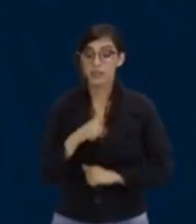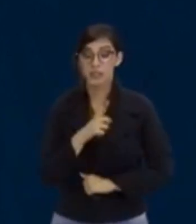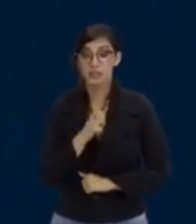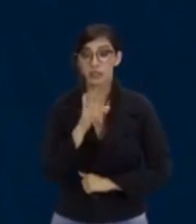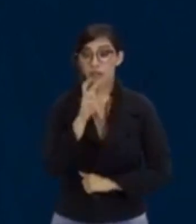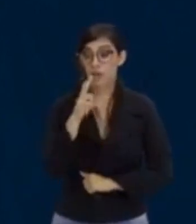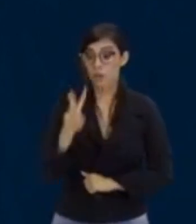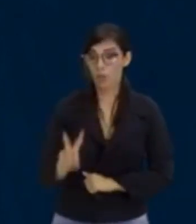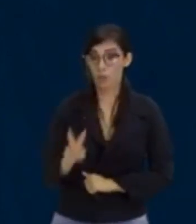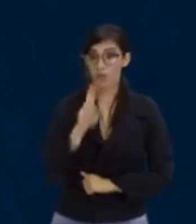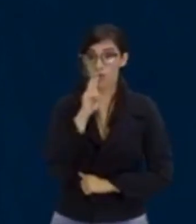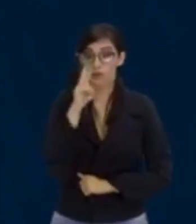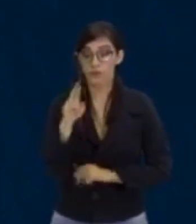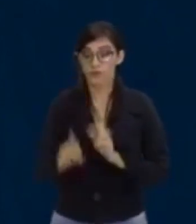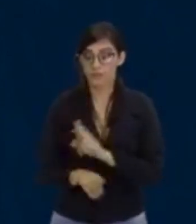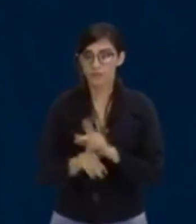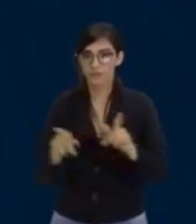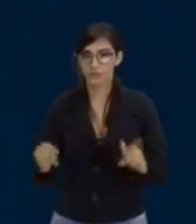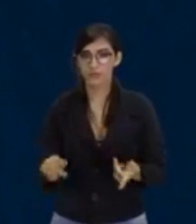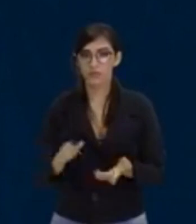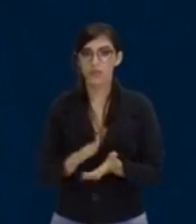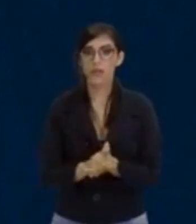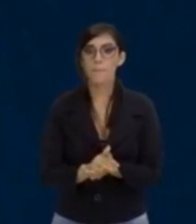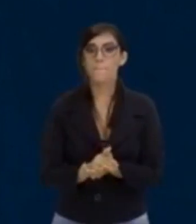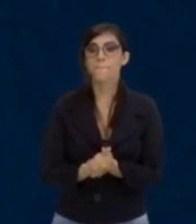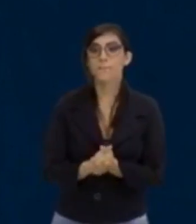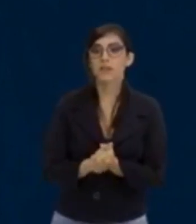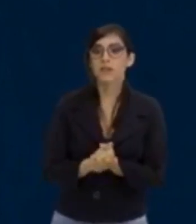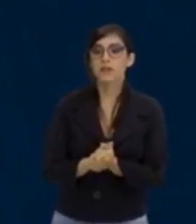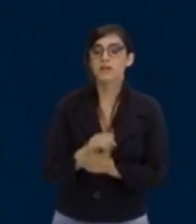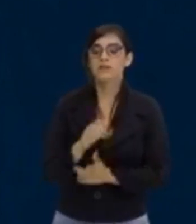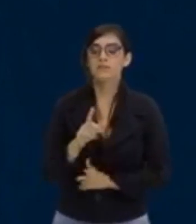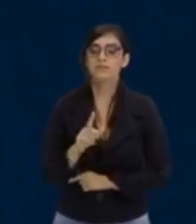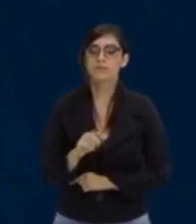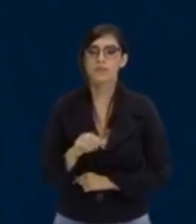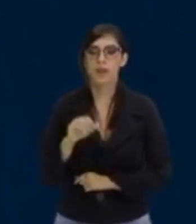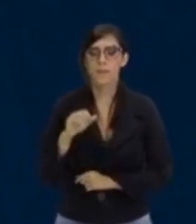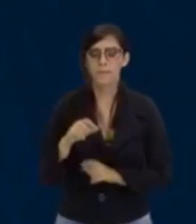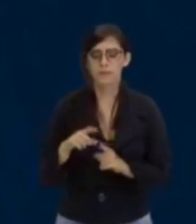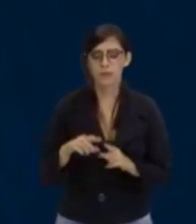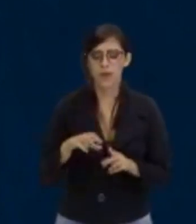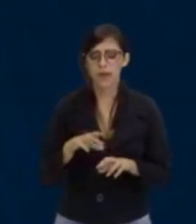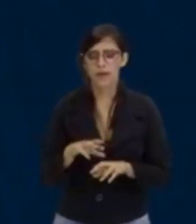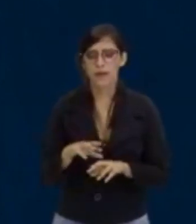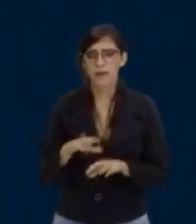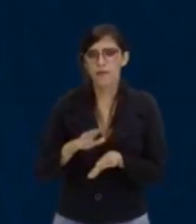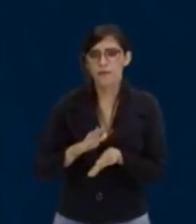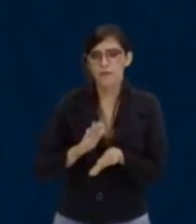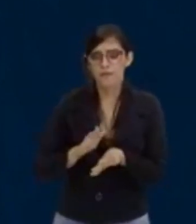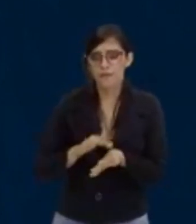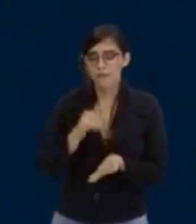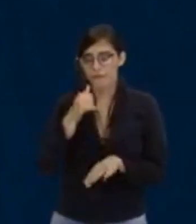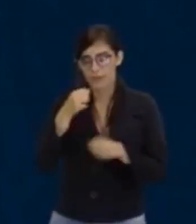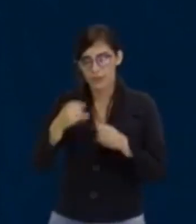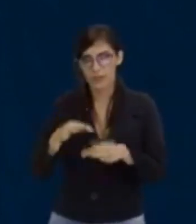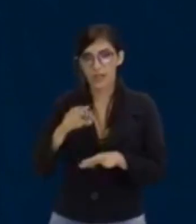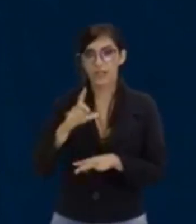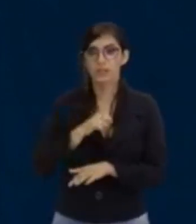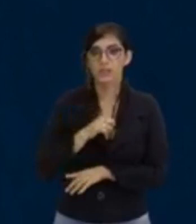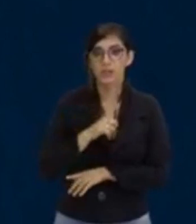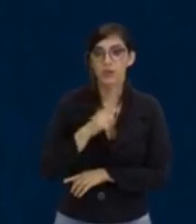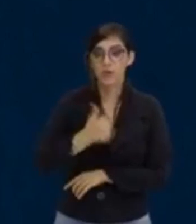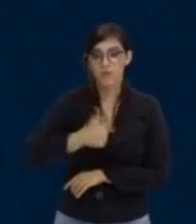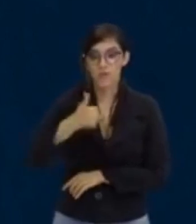respostas iguais, isso não é a mesma coisa que eu falar que tem apenas uma resposta? É, é exatamente a mesma